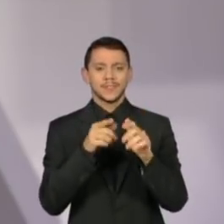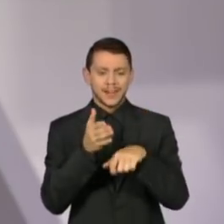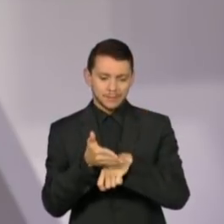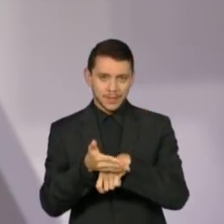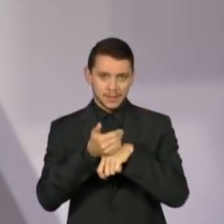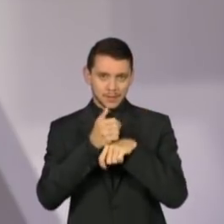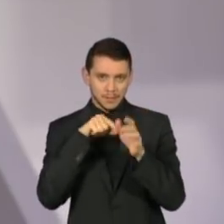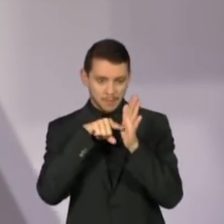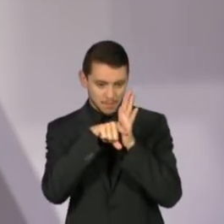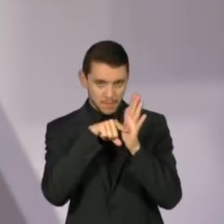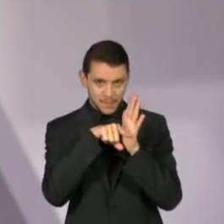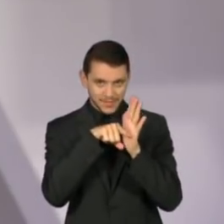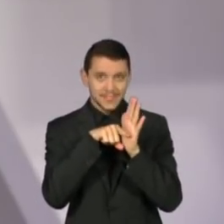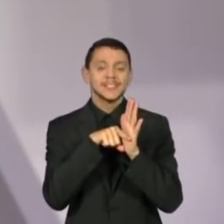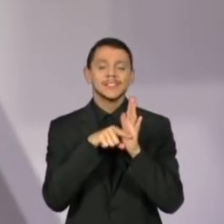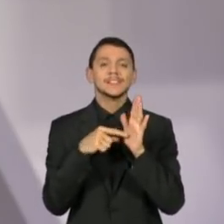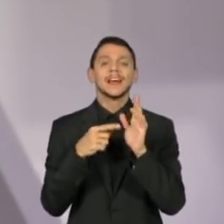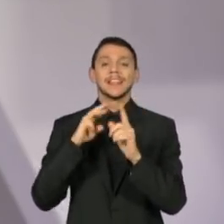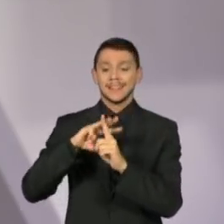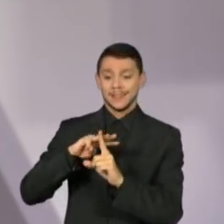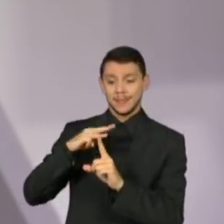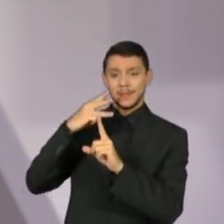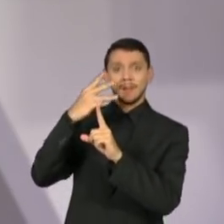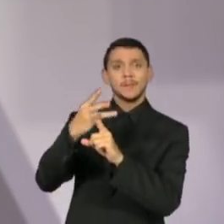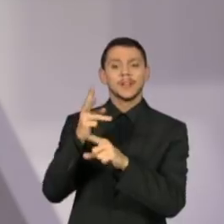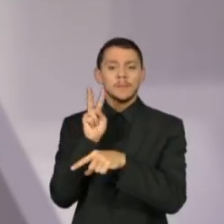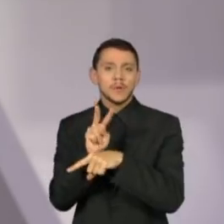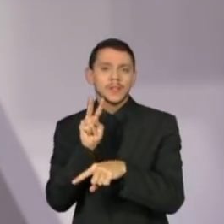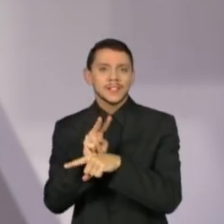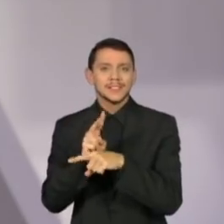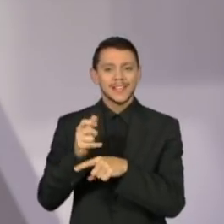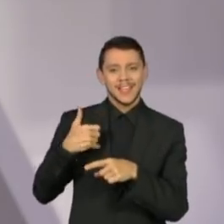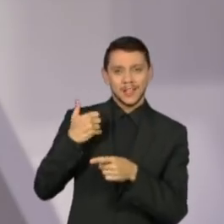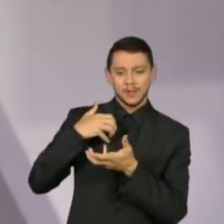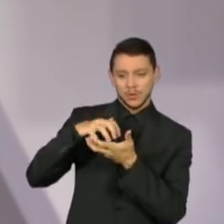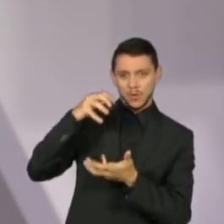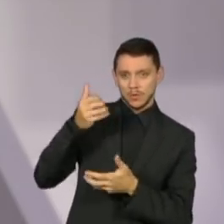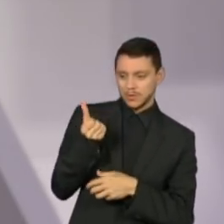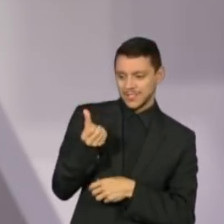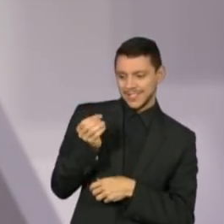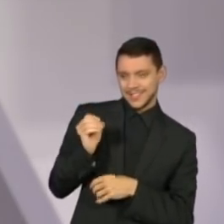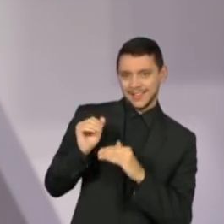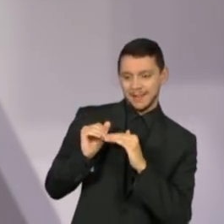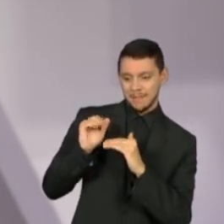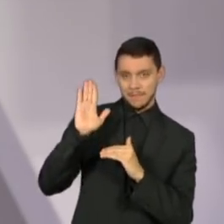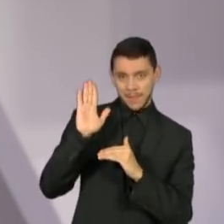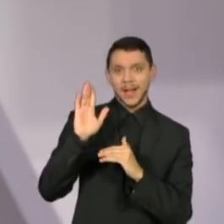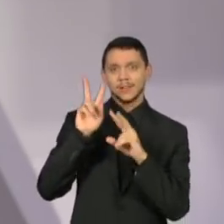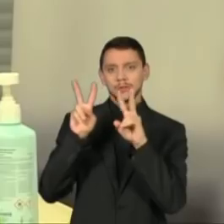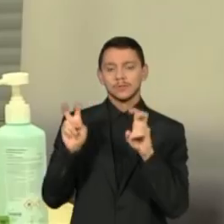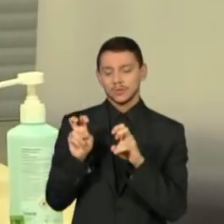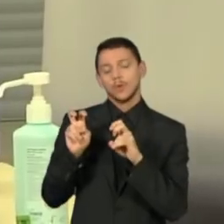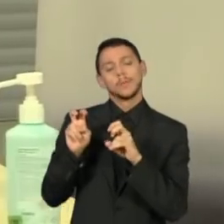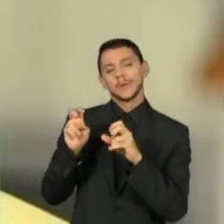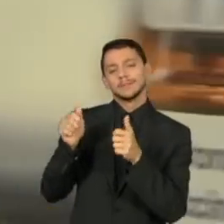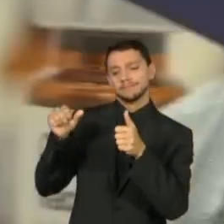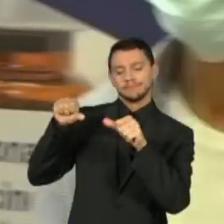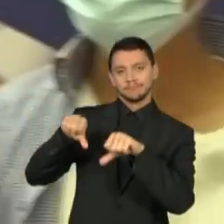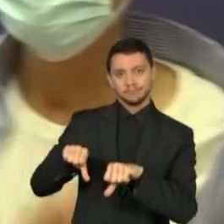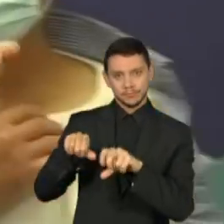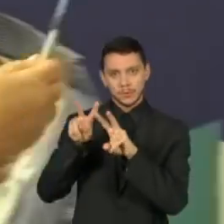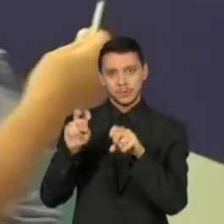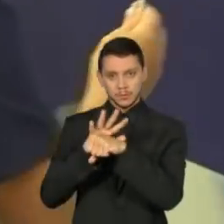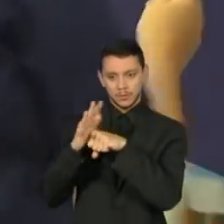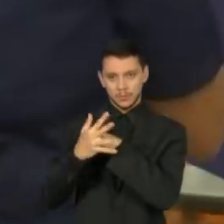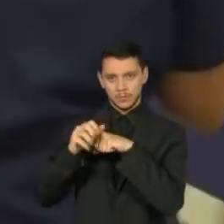dose triplica a proteção dos idosos acima de 60 anos contra o agravamento da Covid-19. Israel